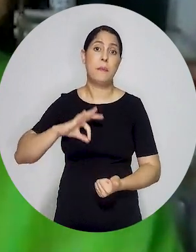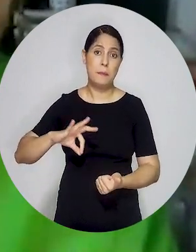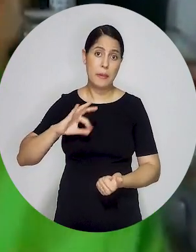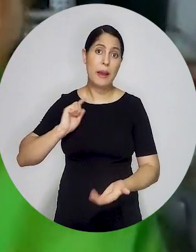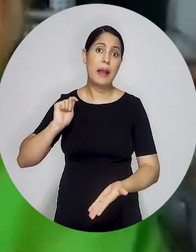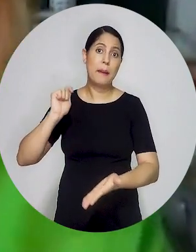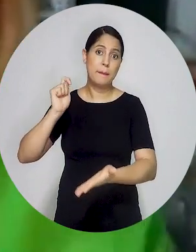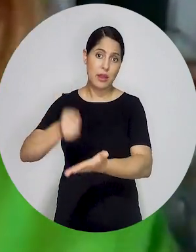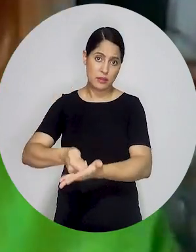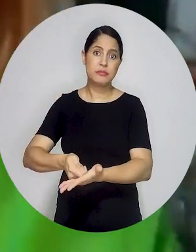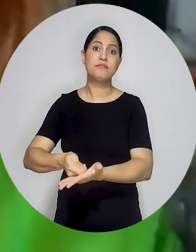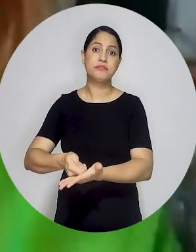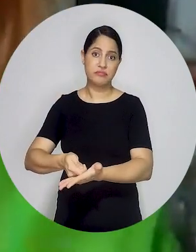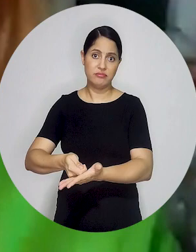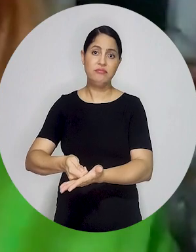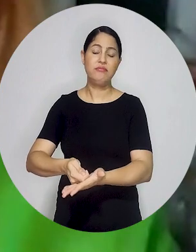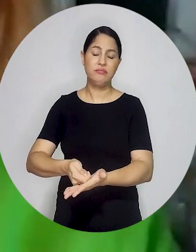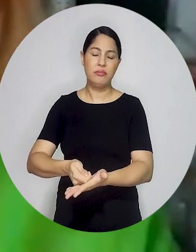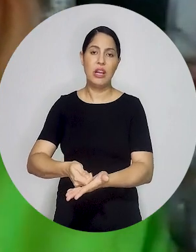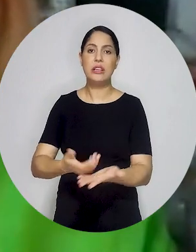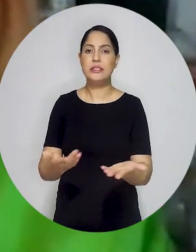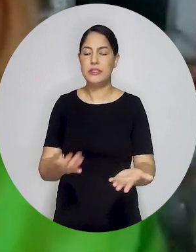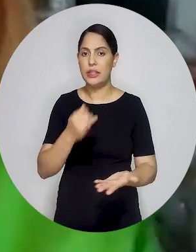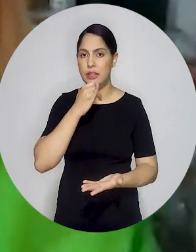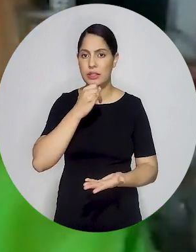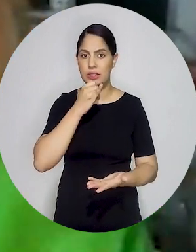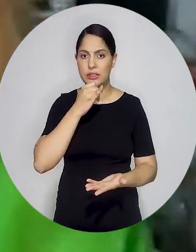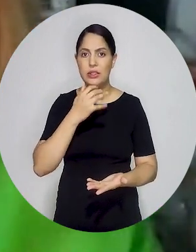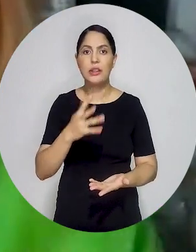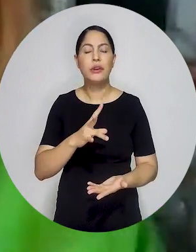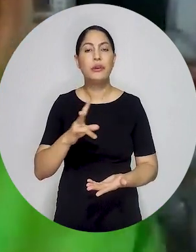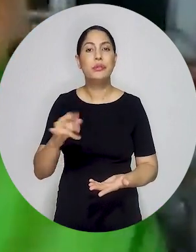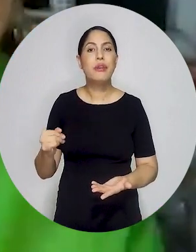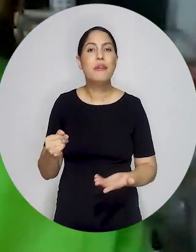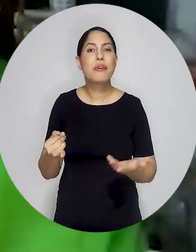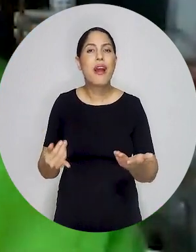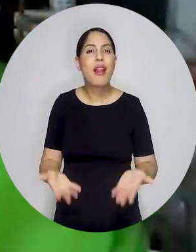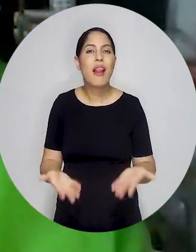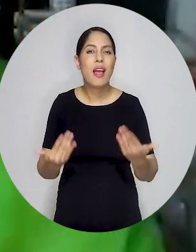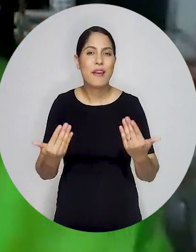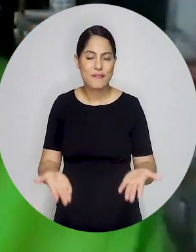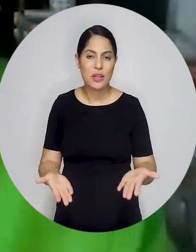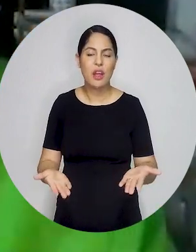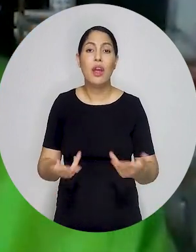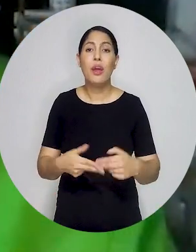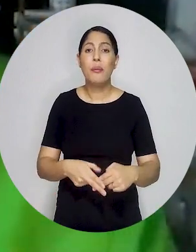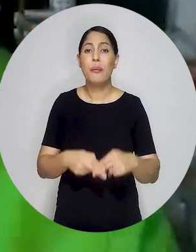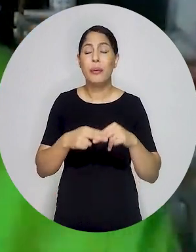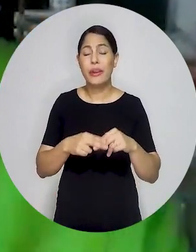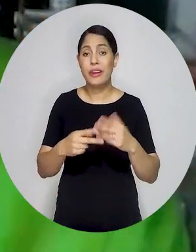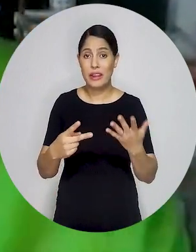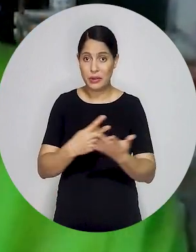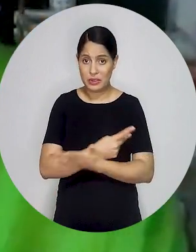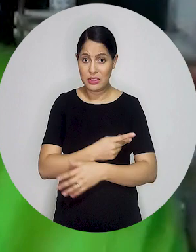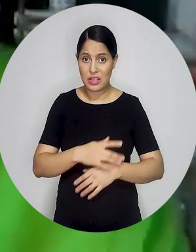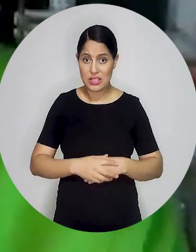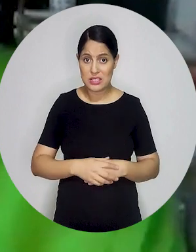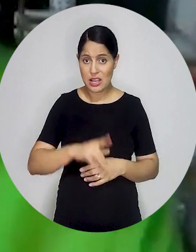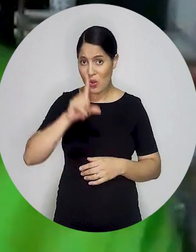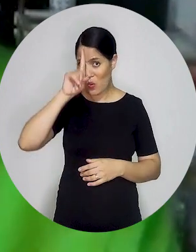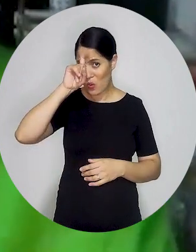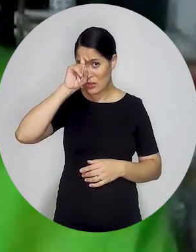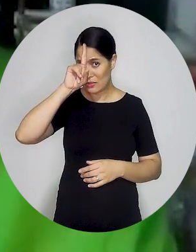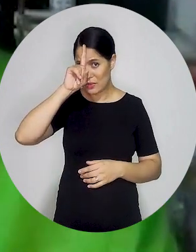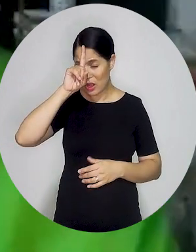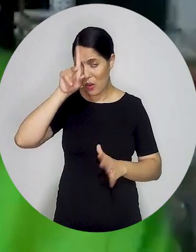ajudar esse pagamento desse piso. Ou seja, vai aliviar, porque, na verdade,